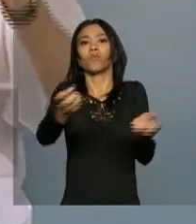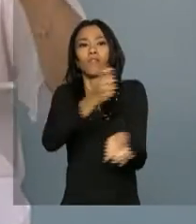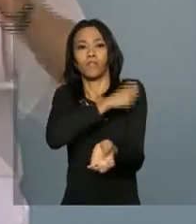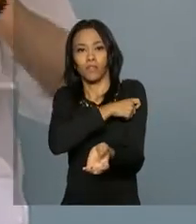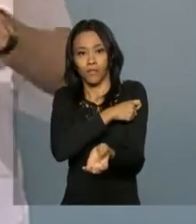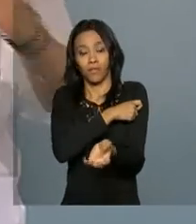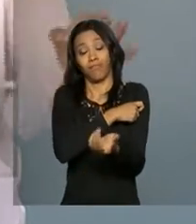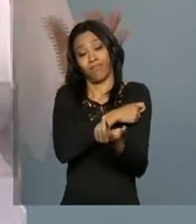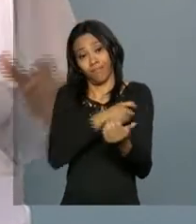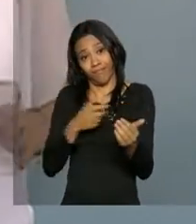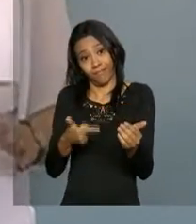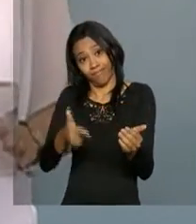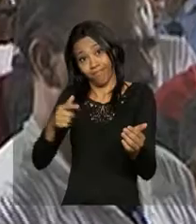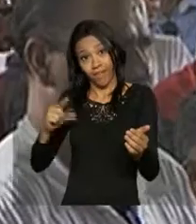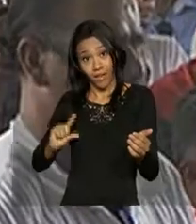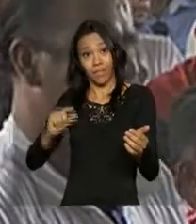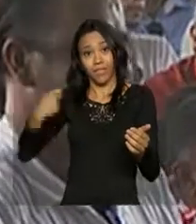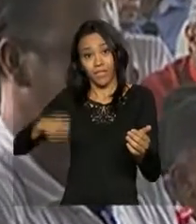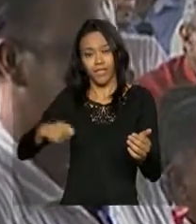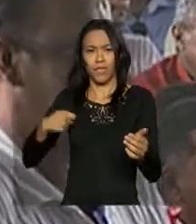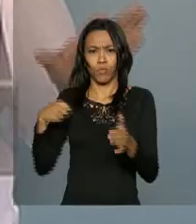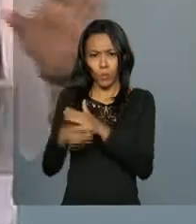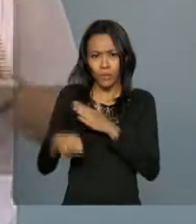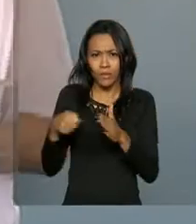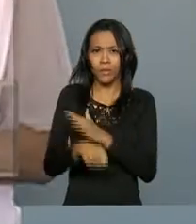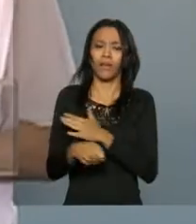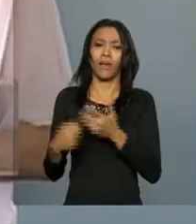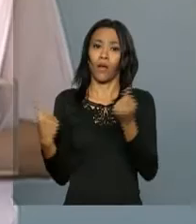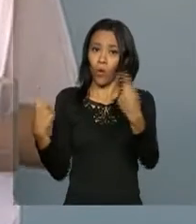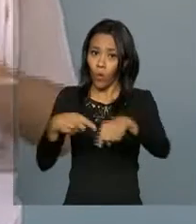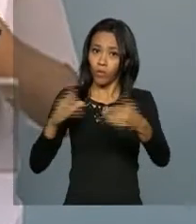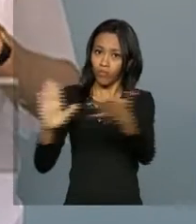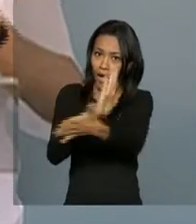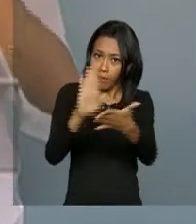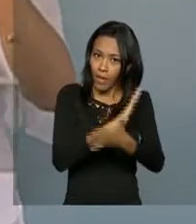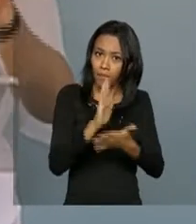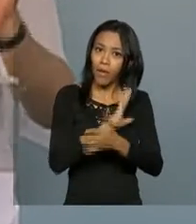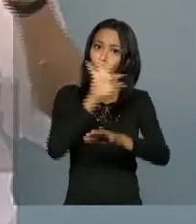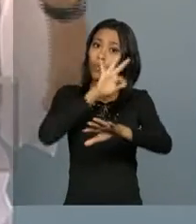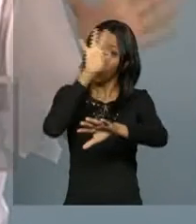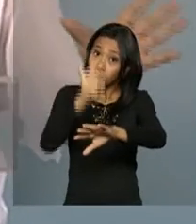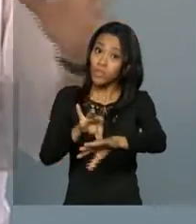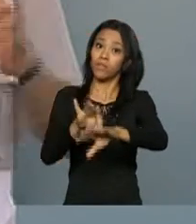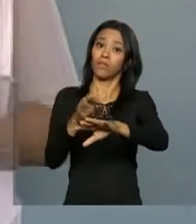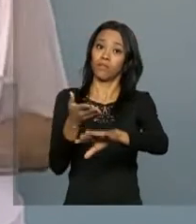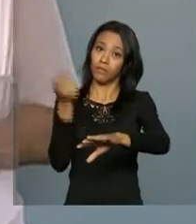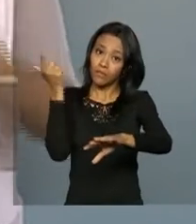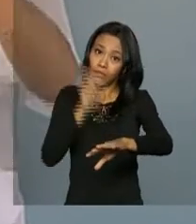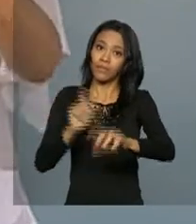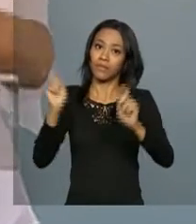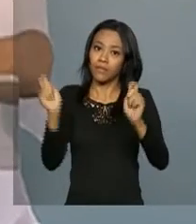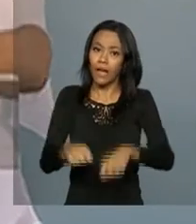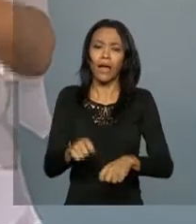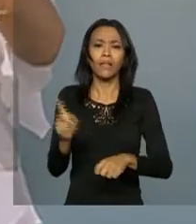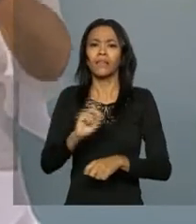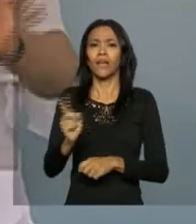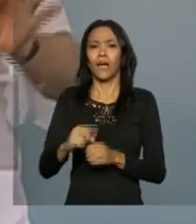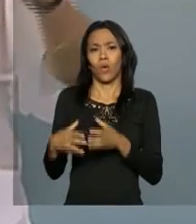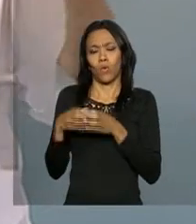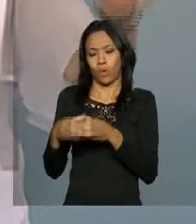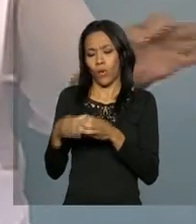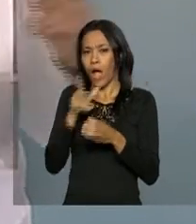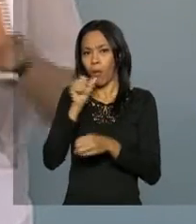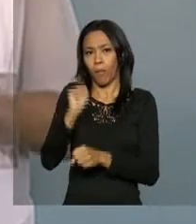de combater o vírus. Só tem um jeito, que é matar o mosquito, não deixar o